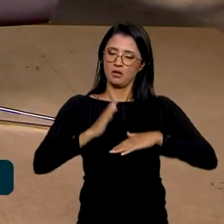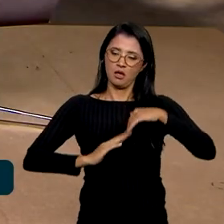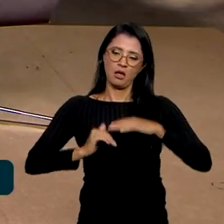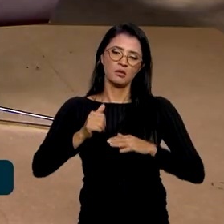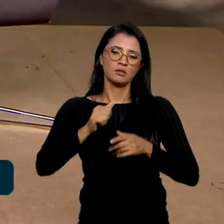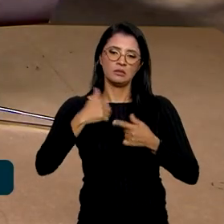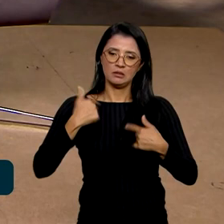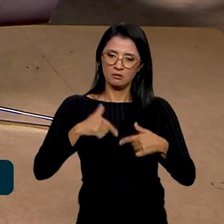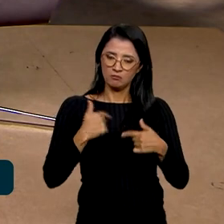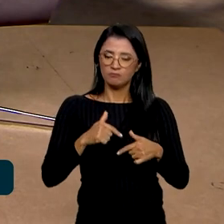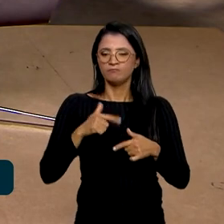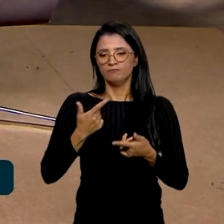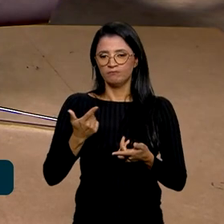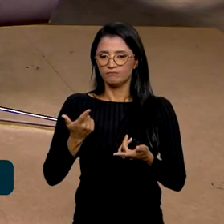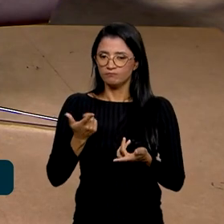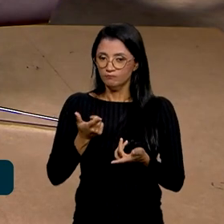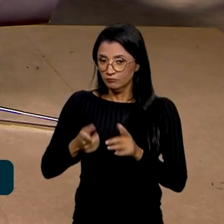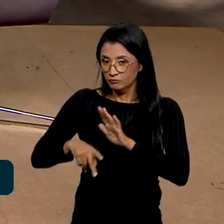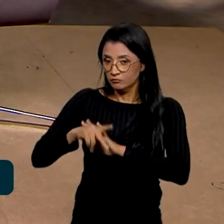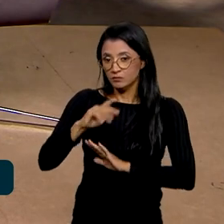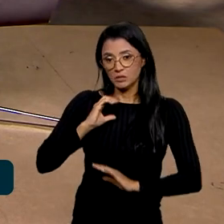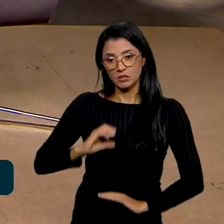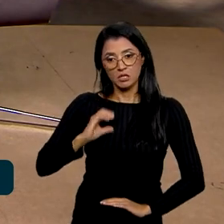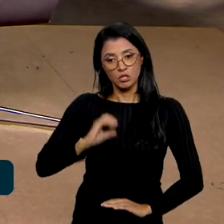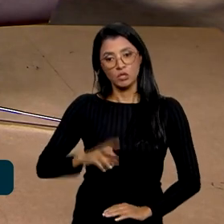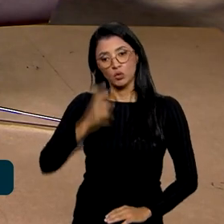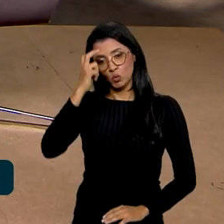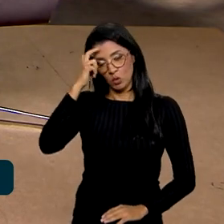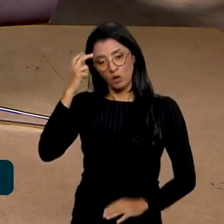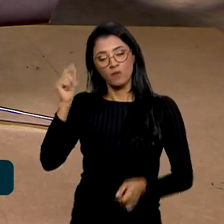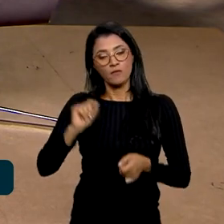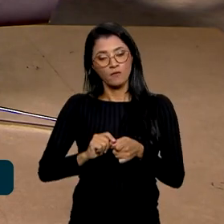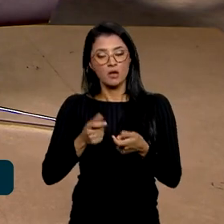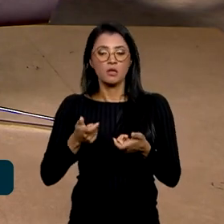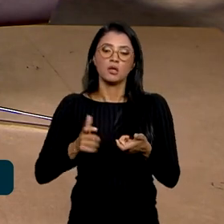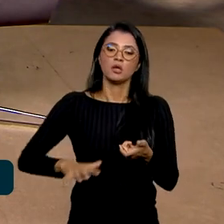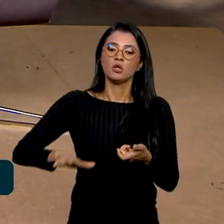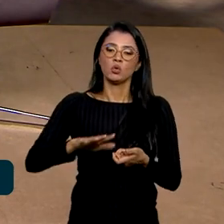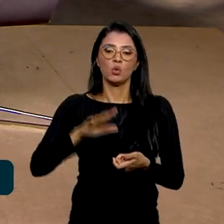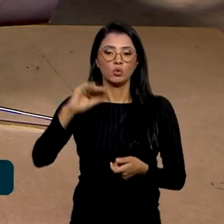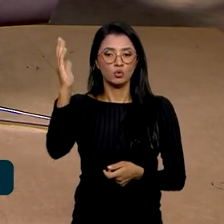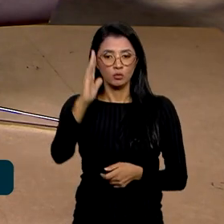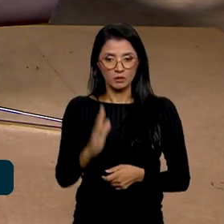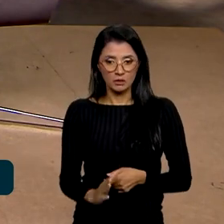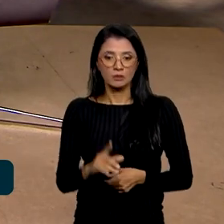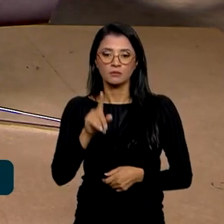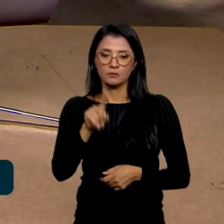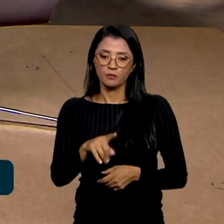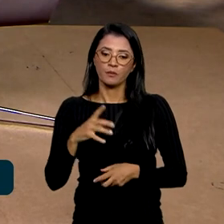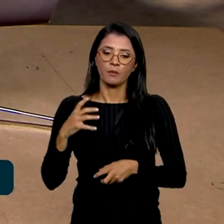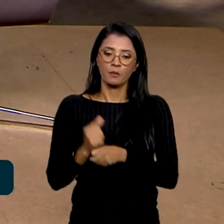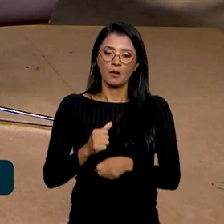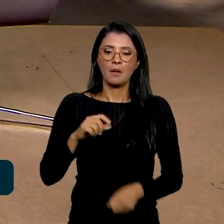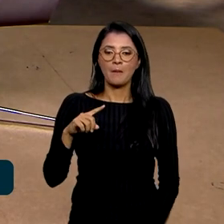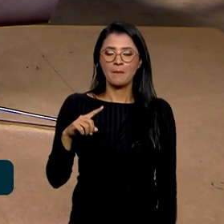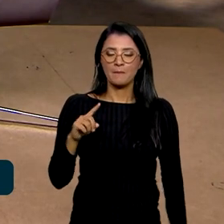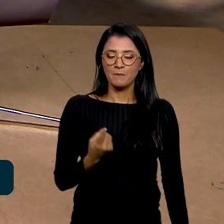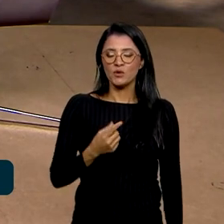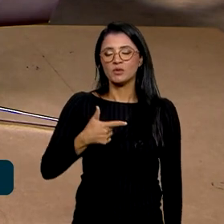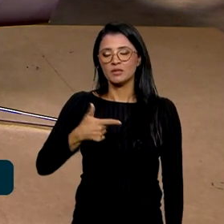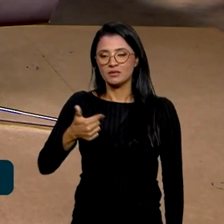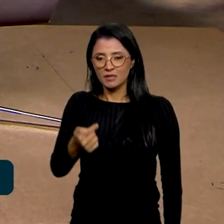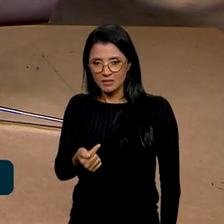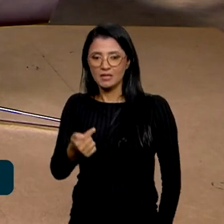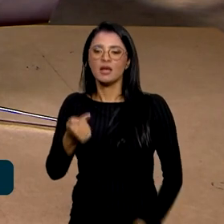formativas da cidadania cultural que são feitas em todo o país. Então, são 1.117 iniciativas